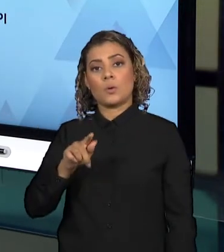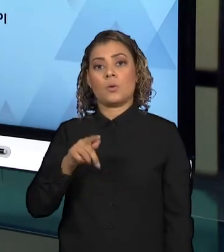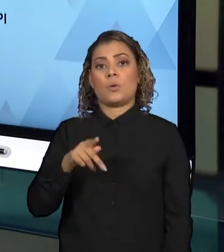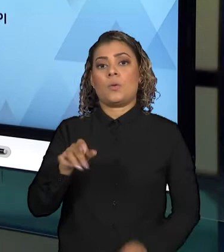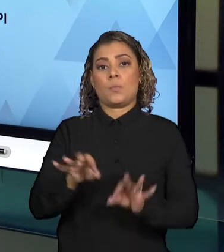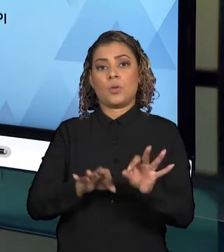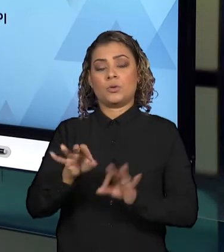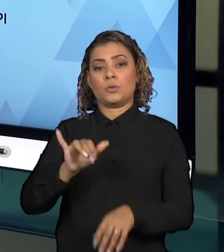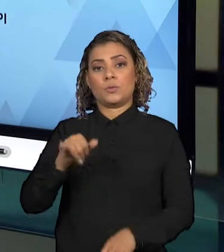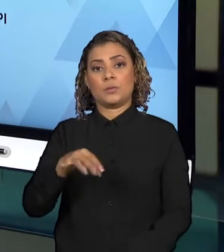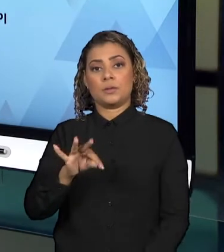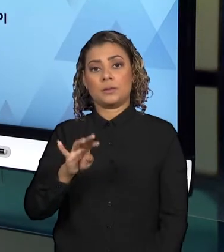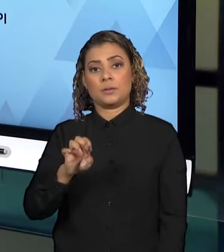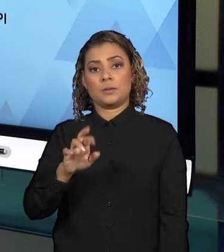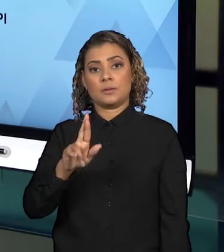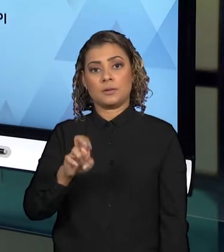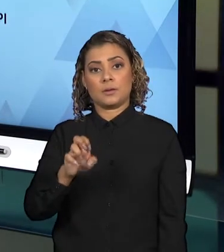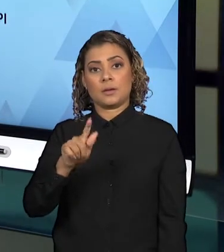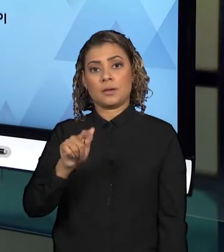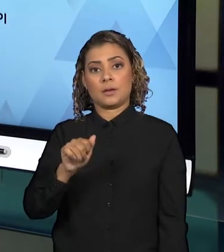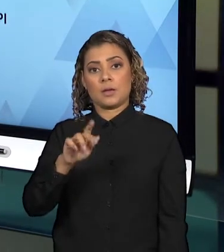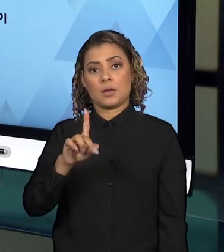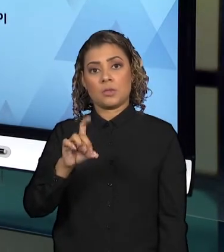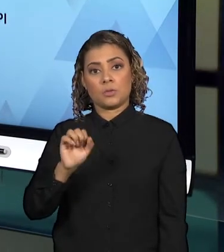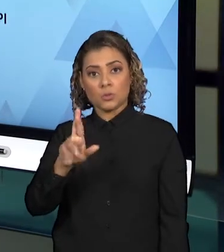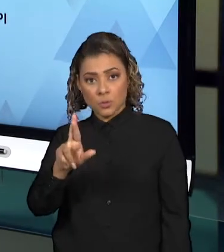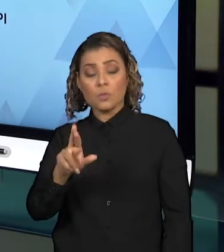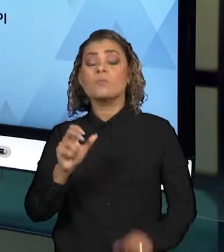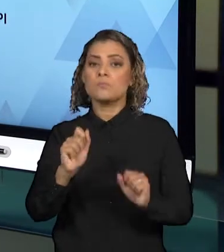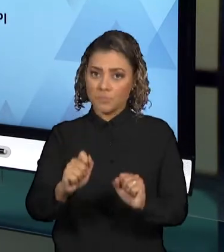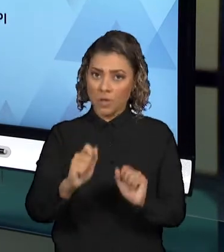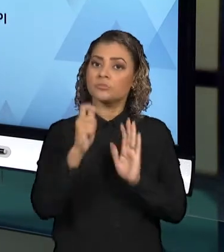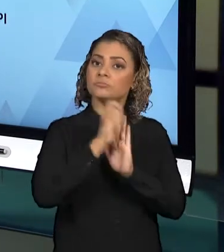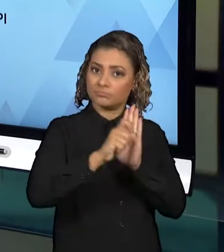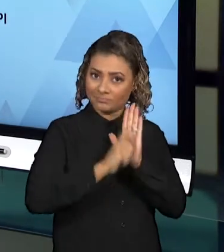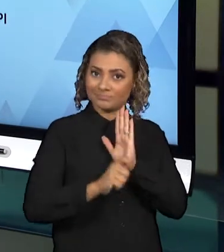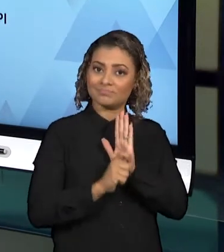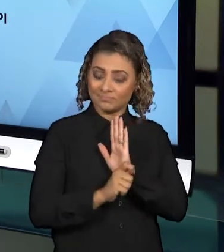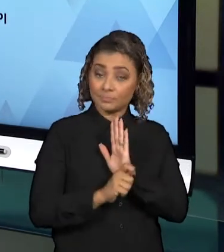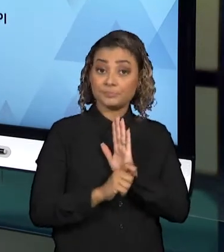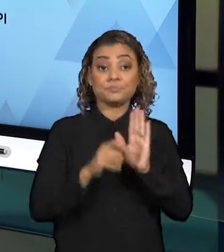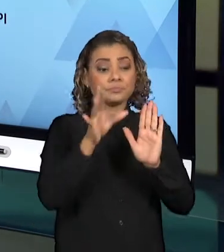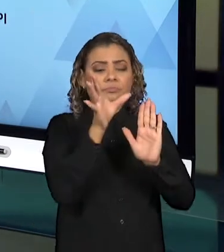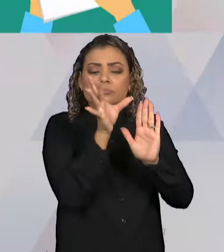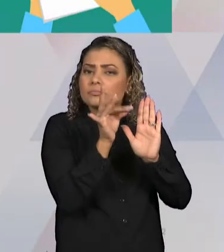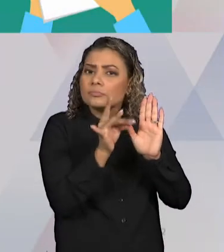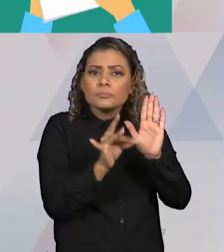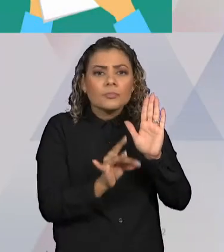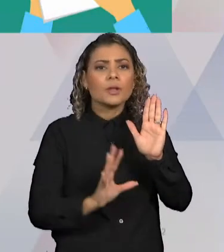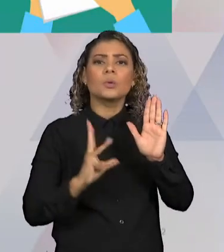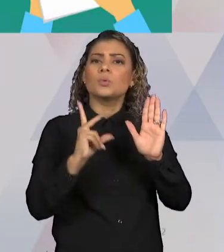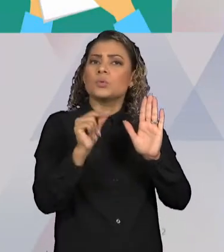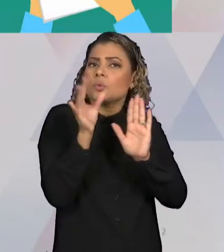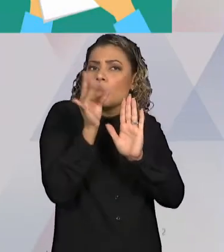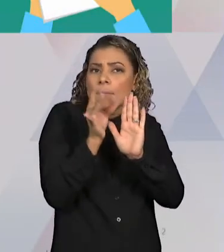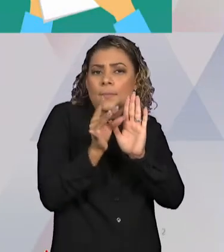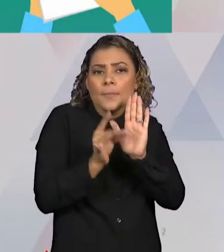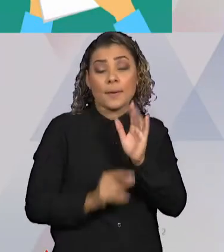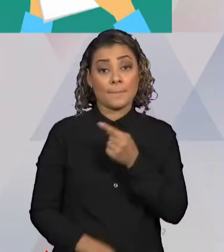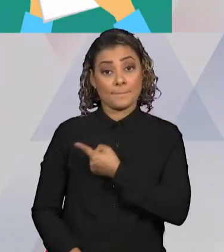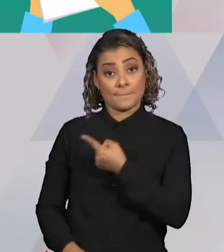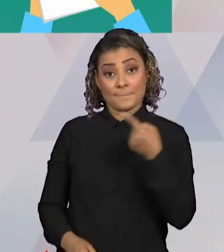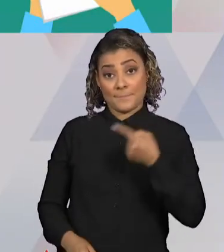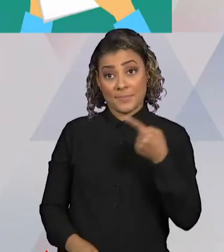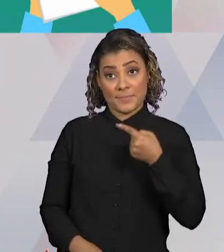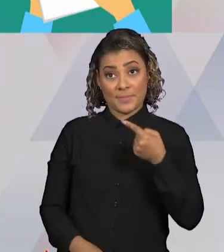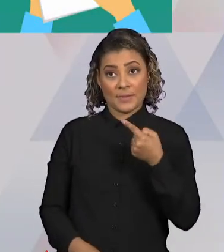pode ser descrita nesse relatório. Realizando essa descrição bastante sistemática, é